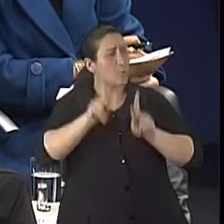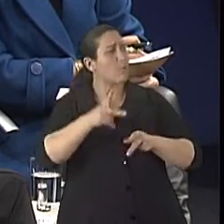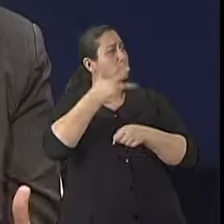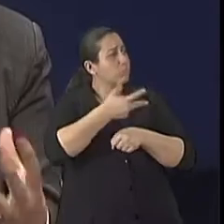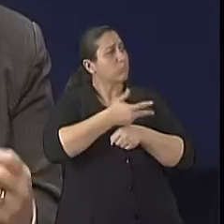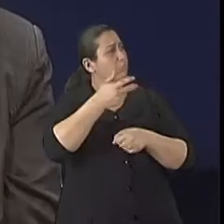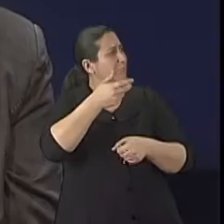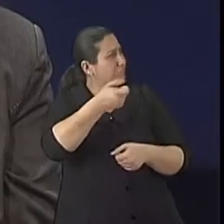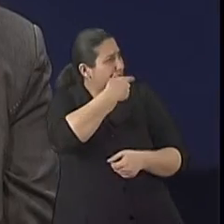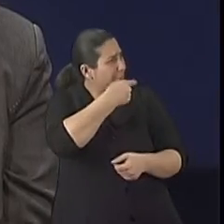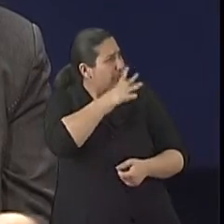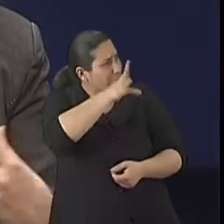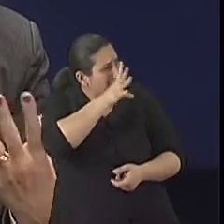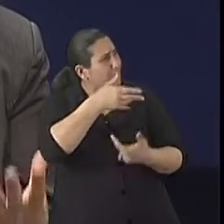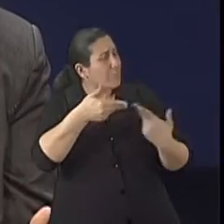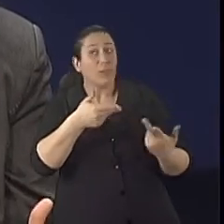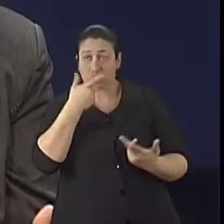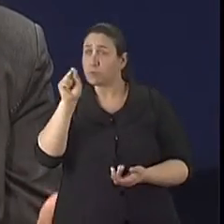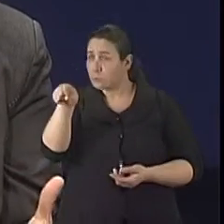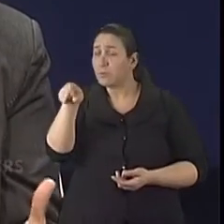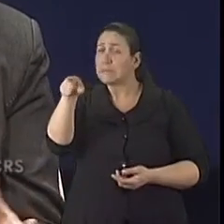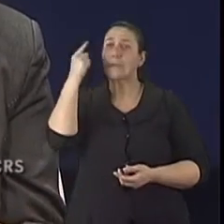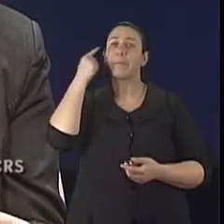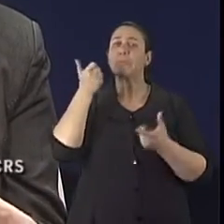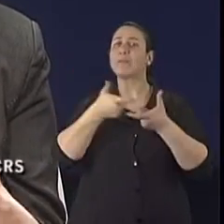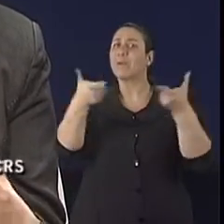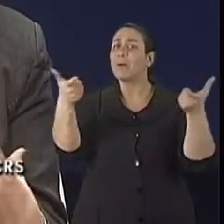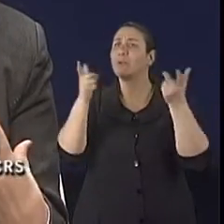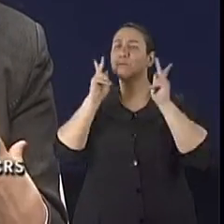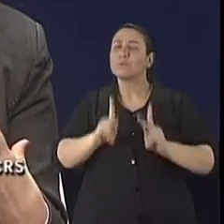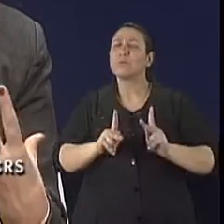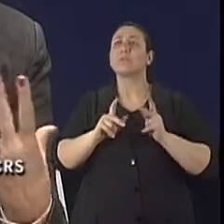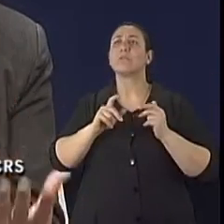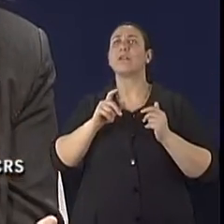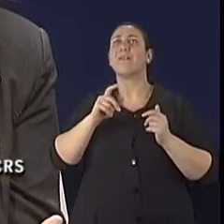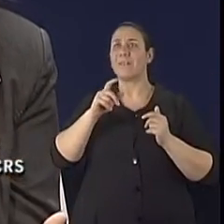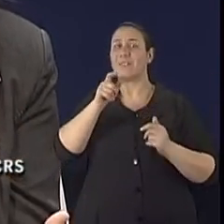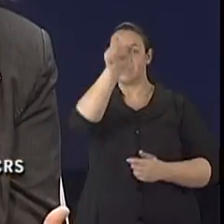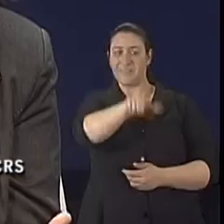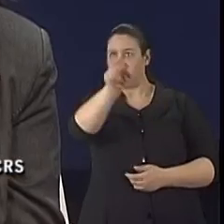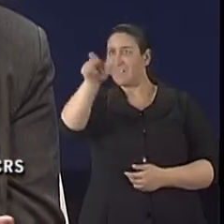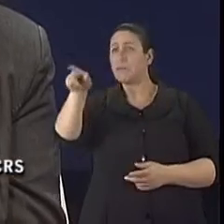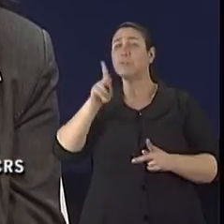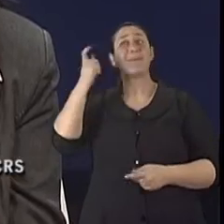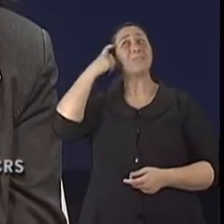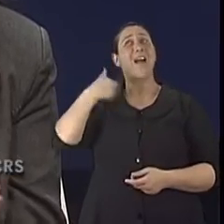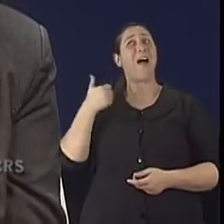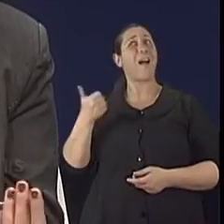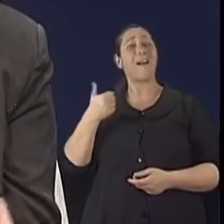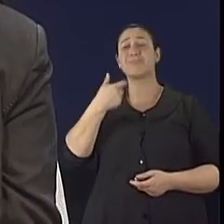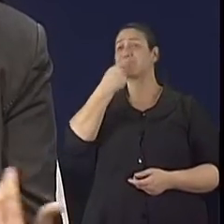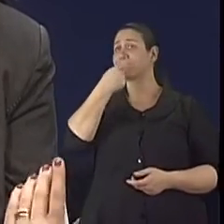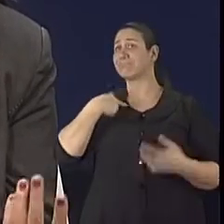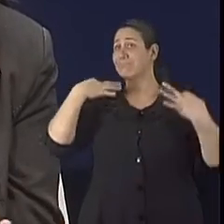porque essa grande preocupação. Porque o paciente, ele pensa que está tendo um tratamento, ele